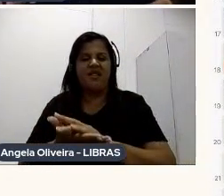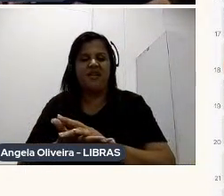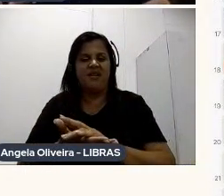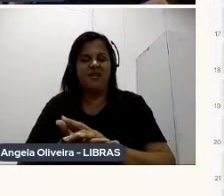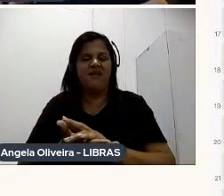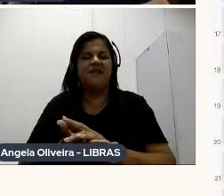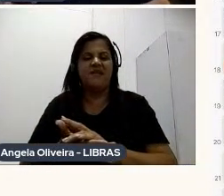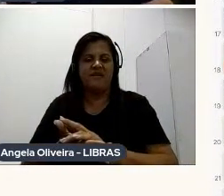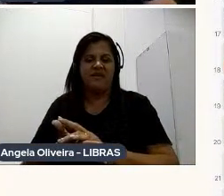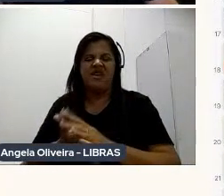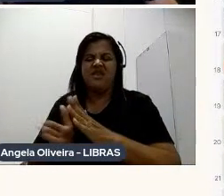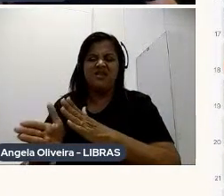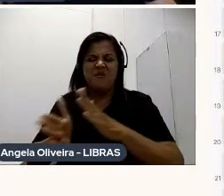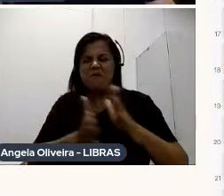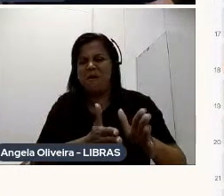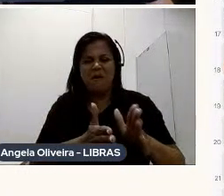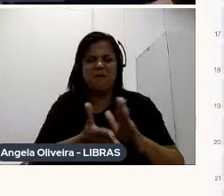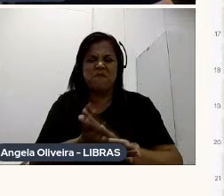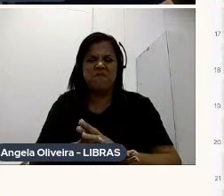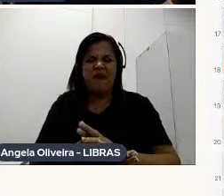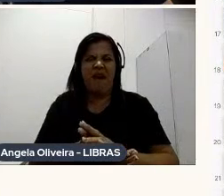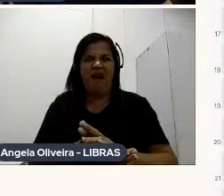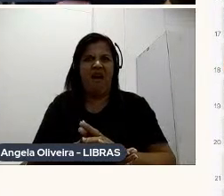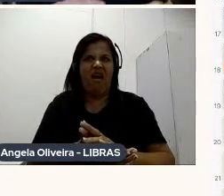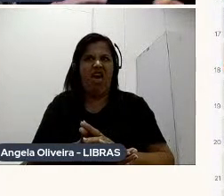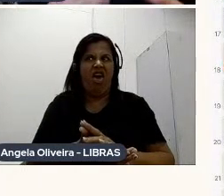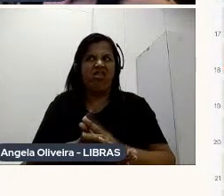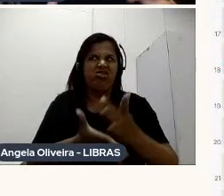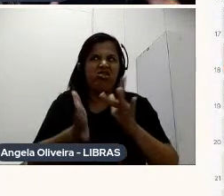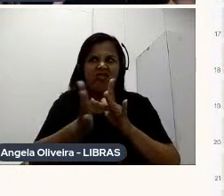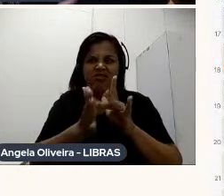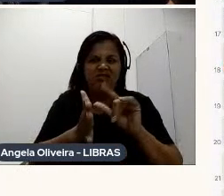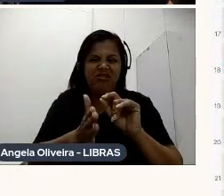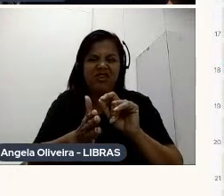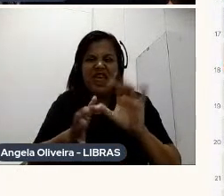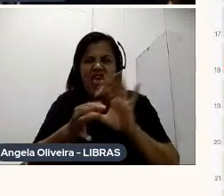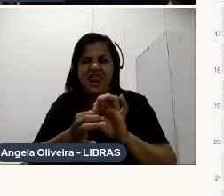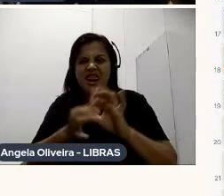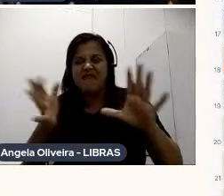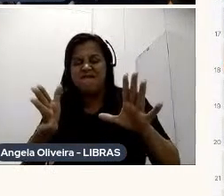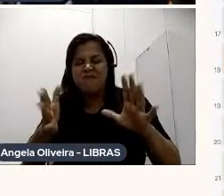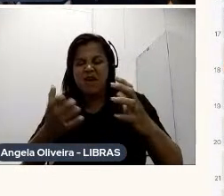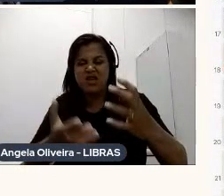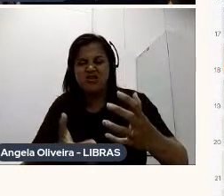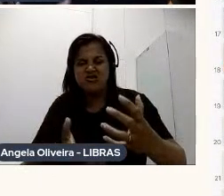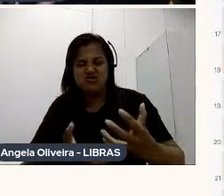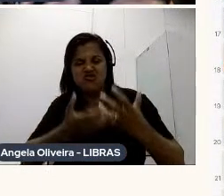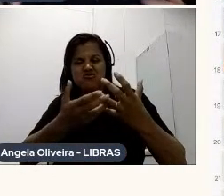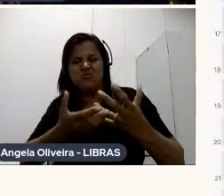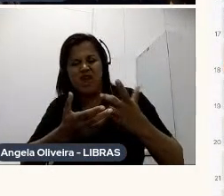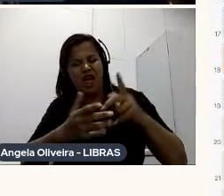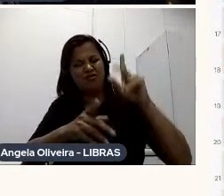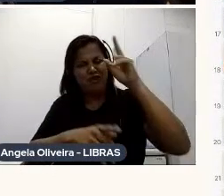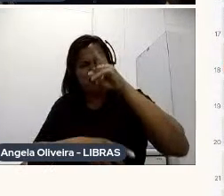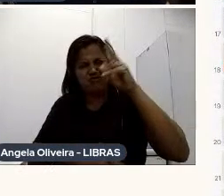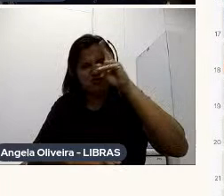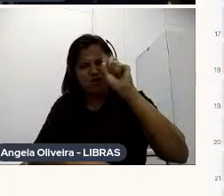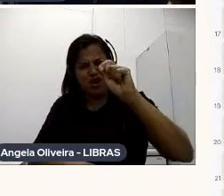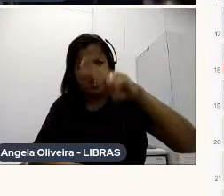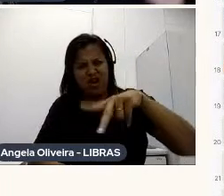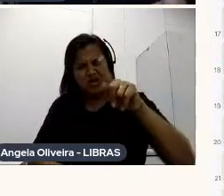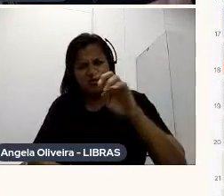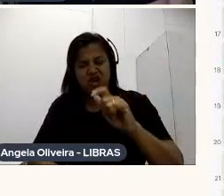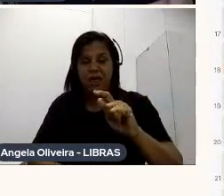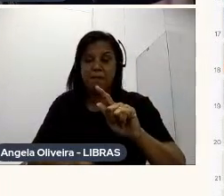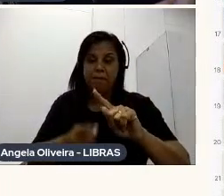Tem uma parte Completamente Fictícia Que é Livremente Inspirado Nas histórias Do Angeli Mas a gente Acabou criando Uma história